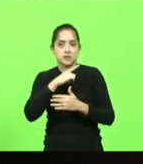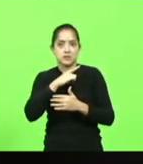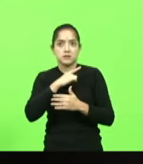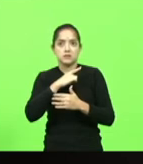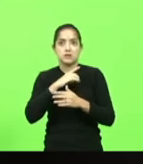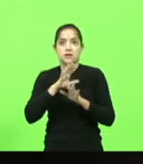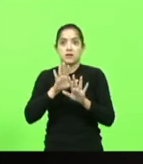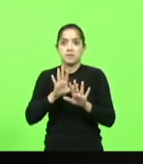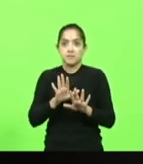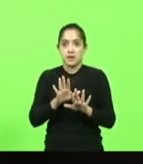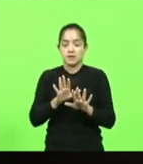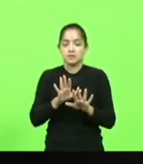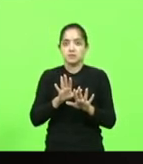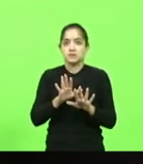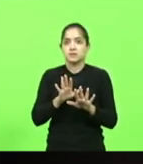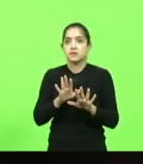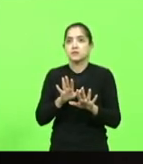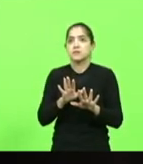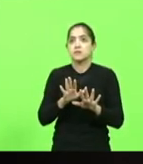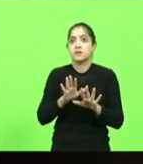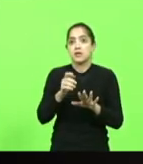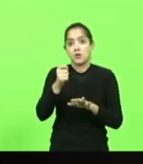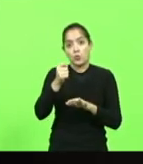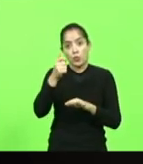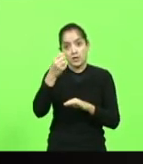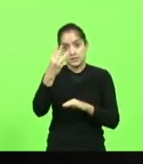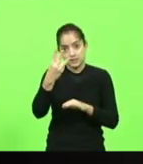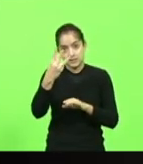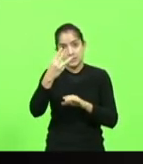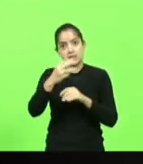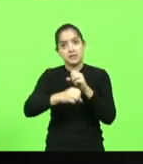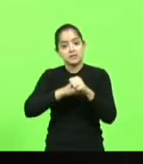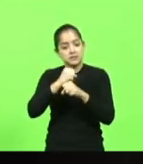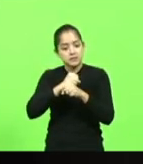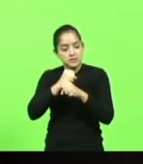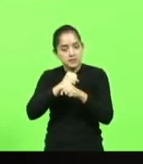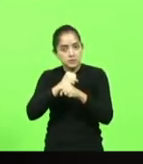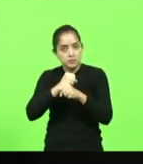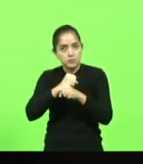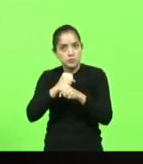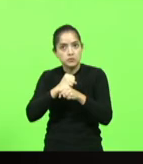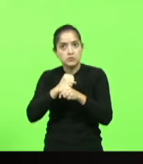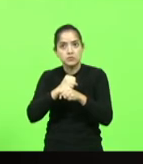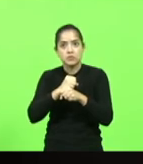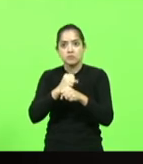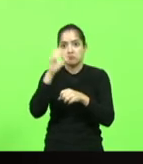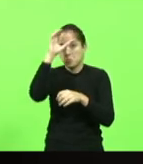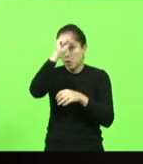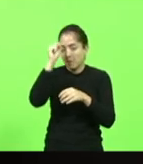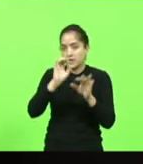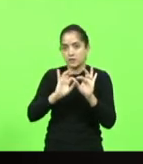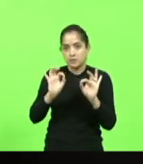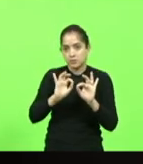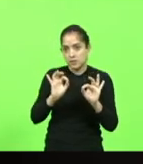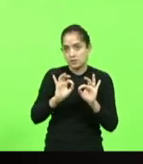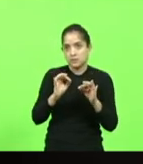pessoa estar já quase três anos no trabalho e não ter aprendido alguma coisa, que